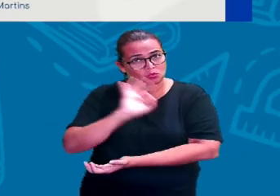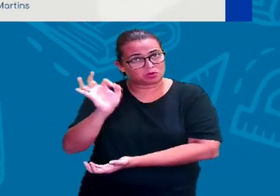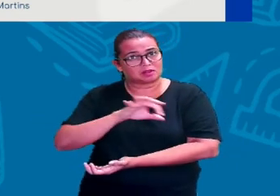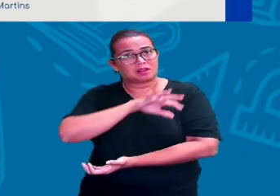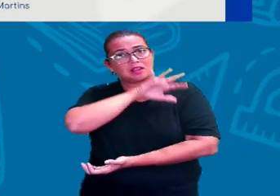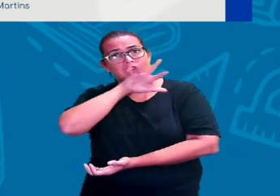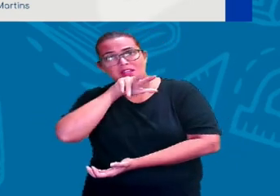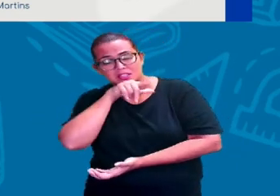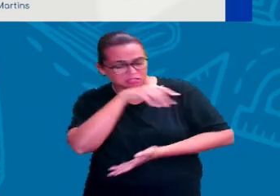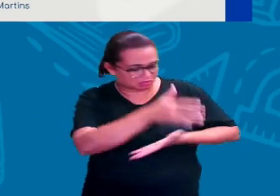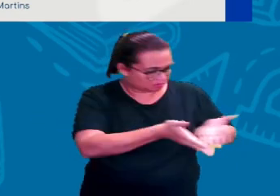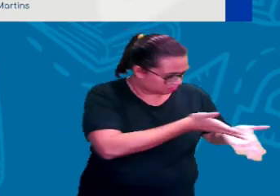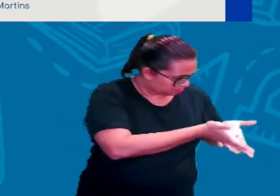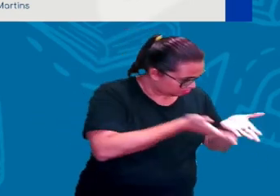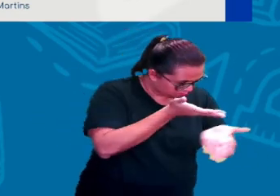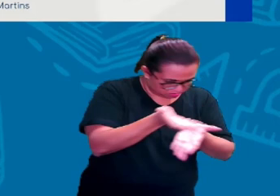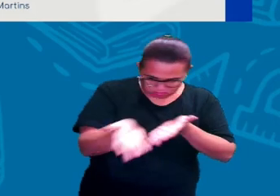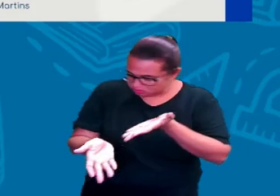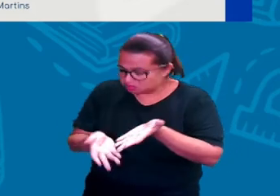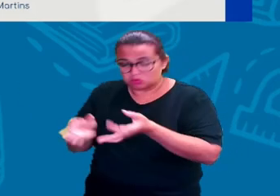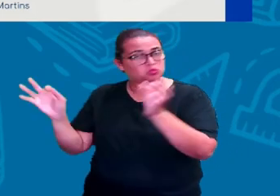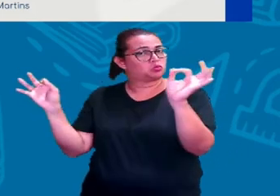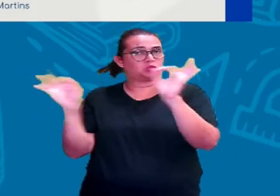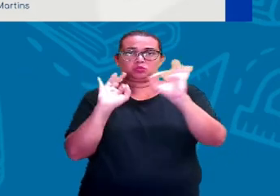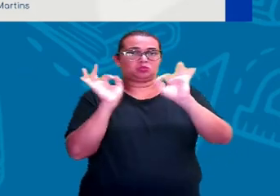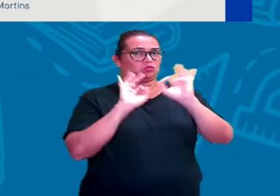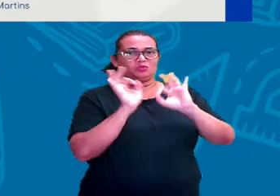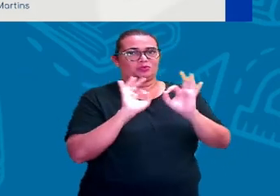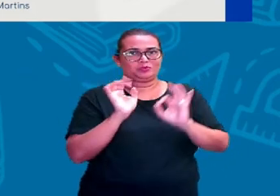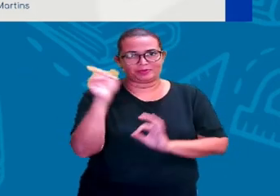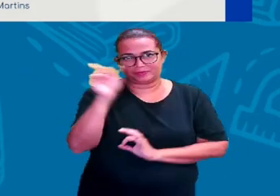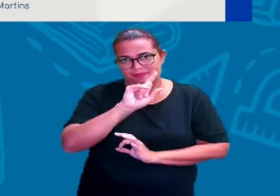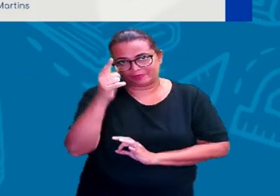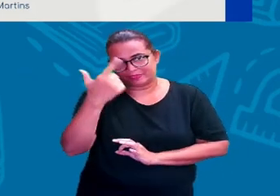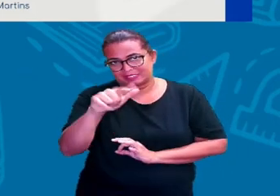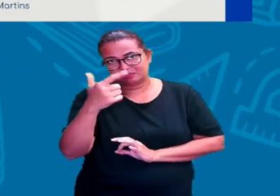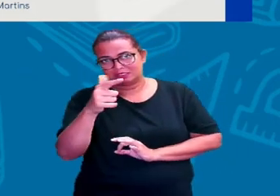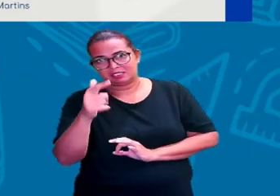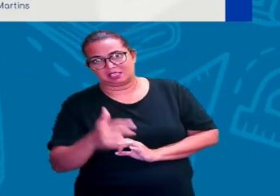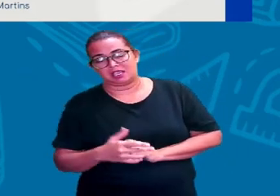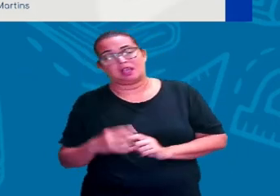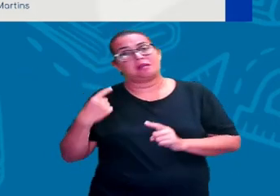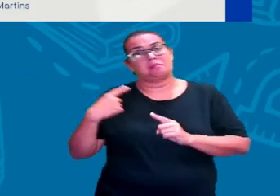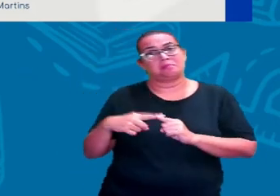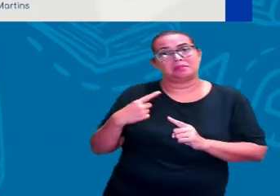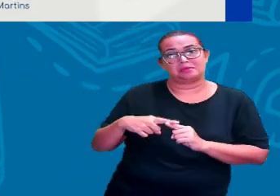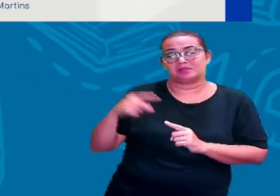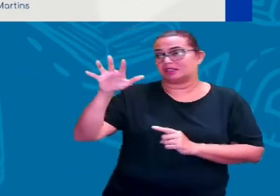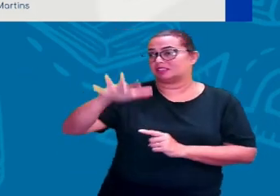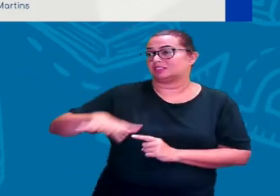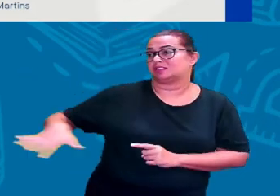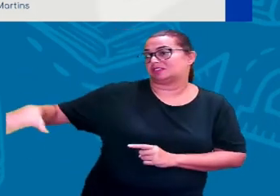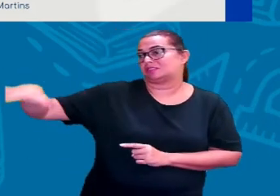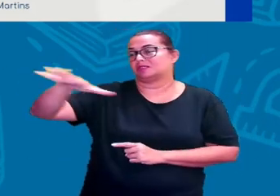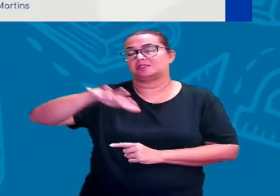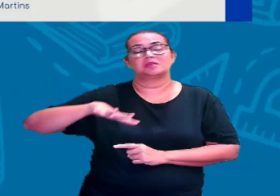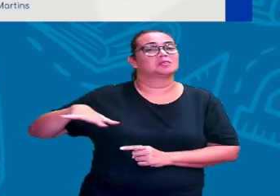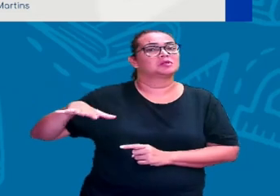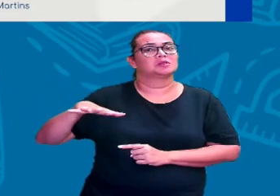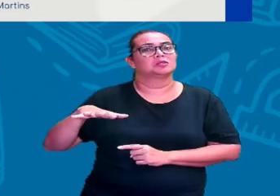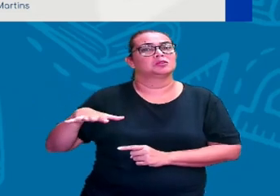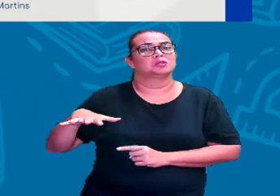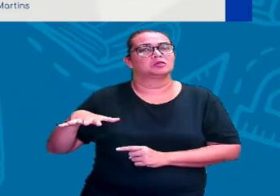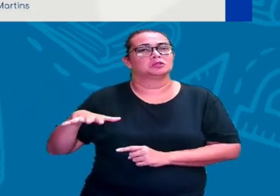animais. Então, por isso que, num determinado momento, como eles não plantavam, os recursos